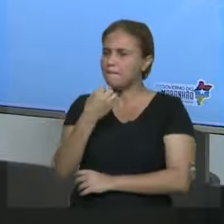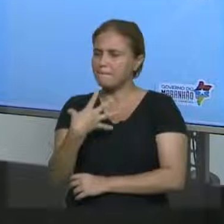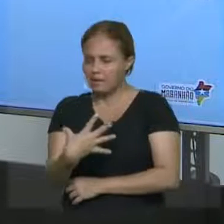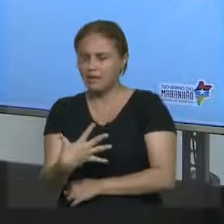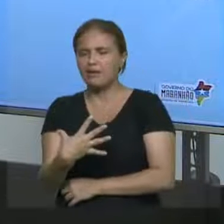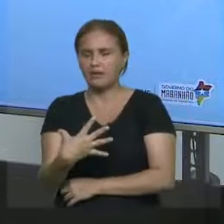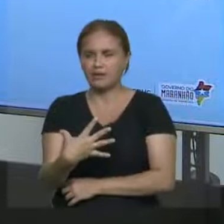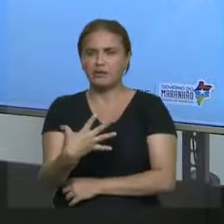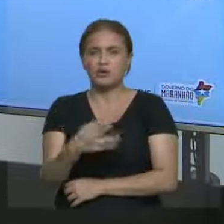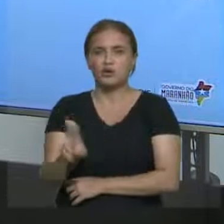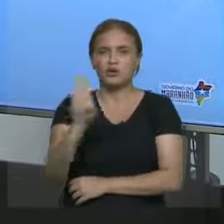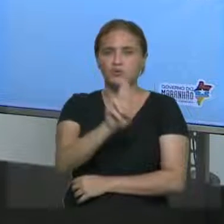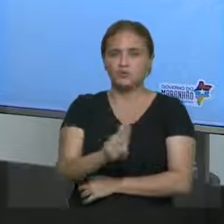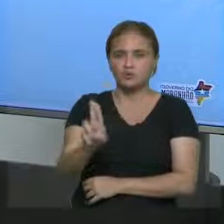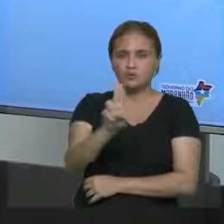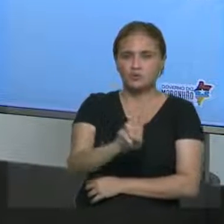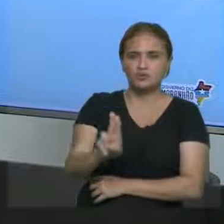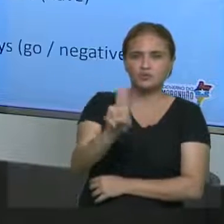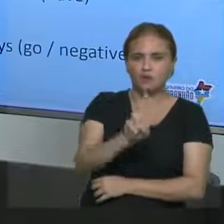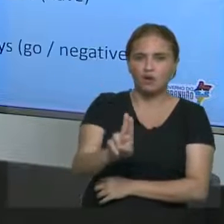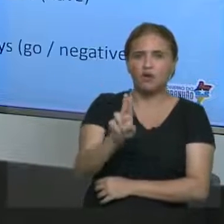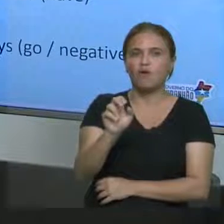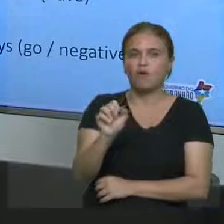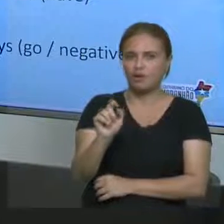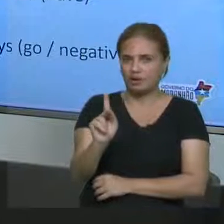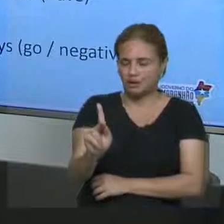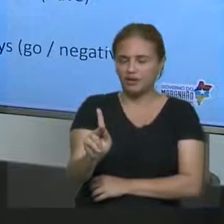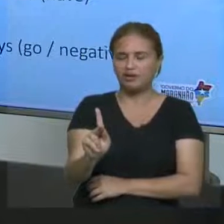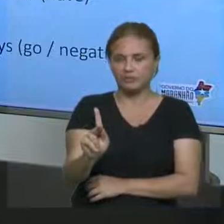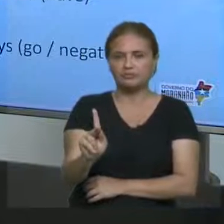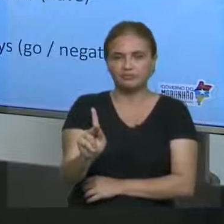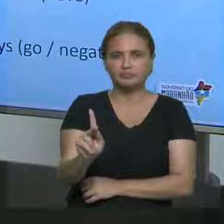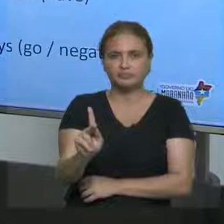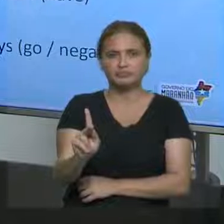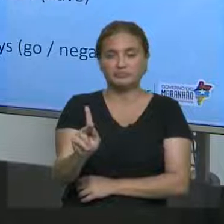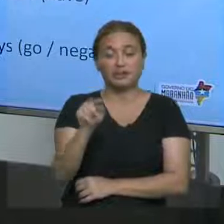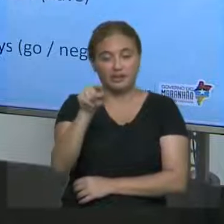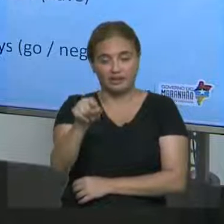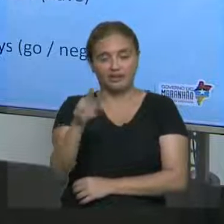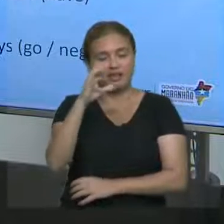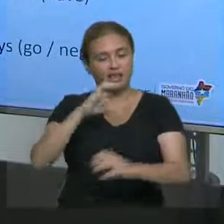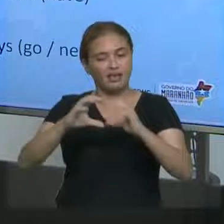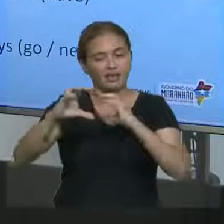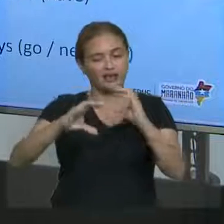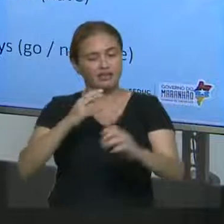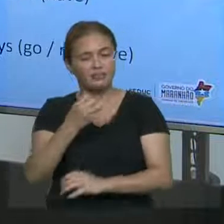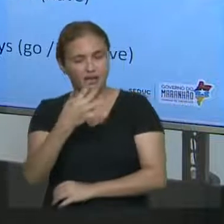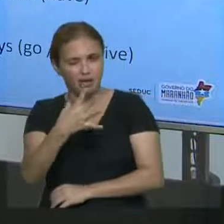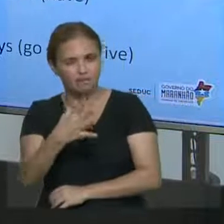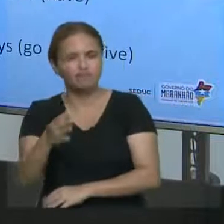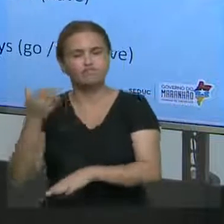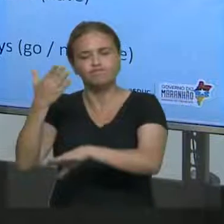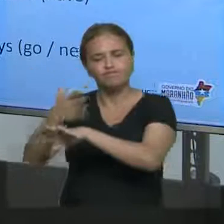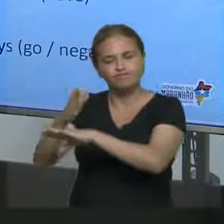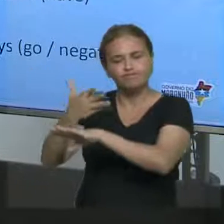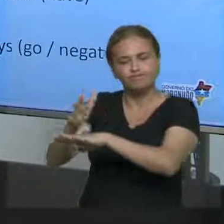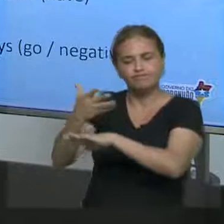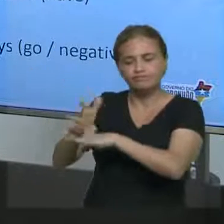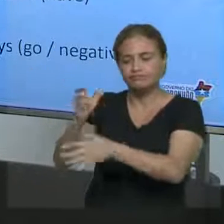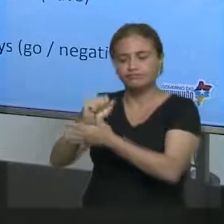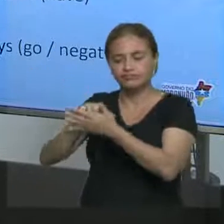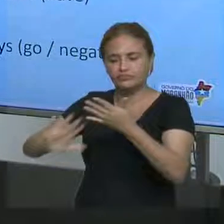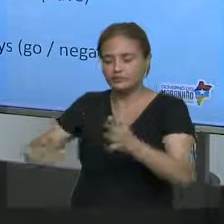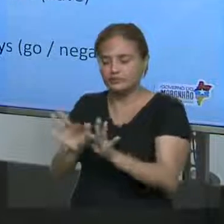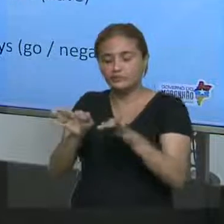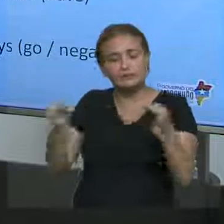Você utilizou o das. Yes? Yes, he does. Sim, ele canta bem. Vamos treinar agora? Vamos fazer um exercício? Nós vamos fazer um exercício